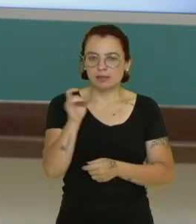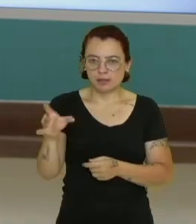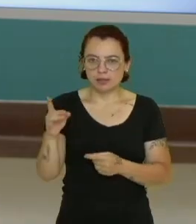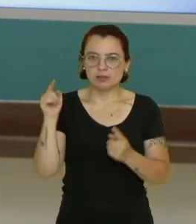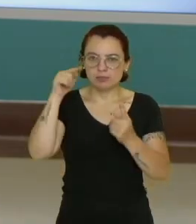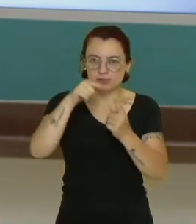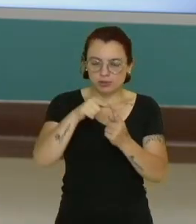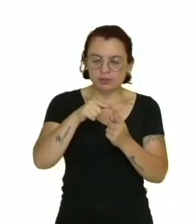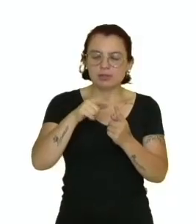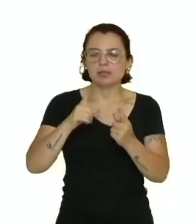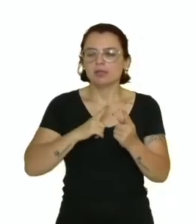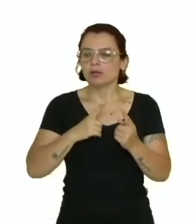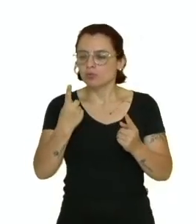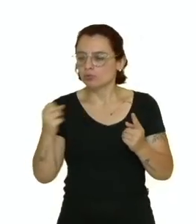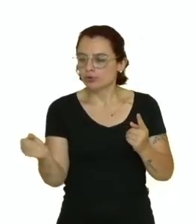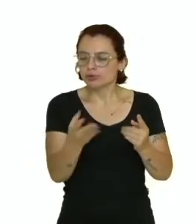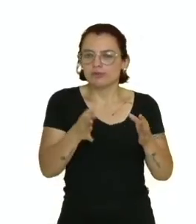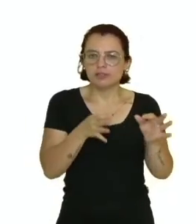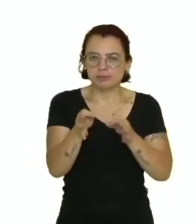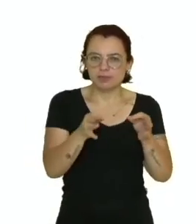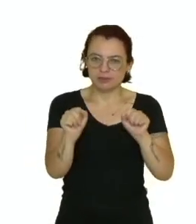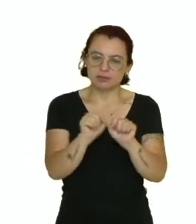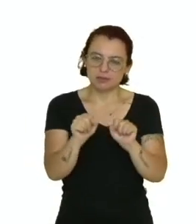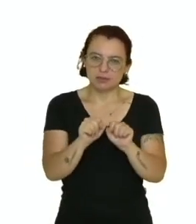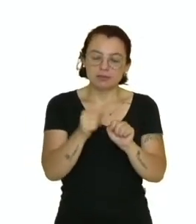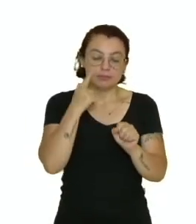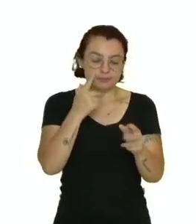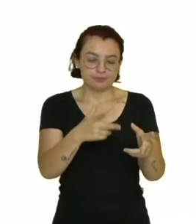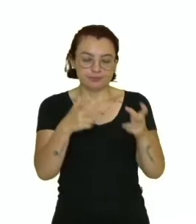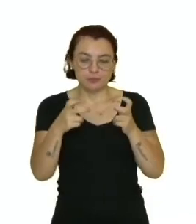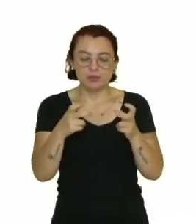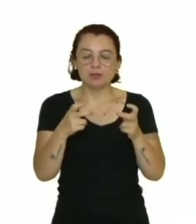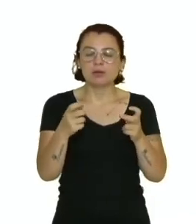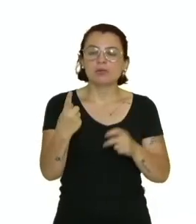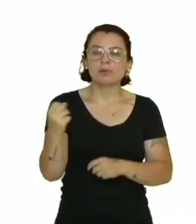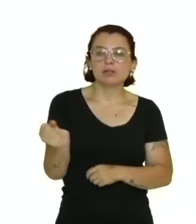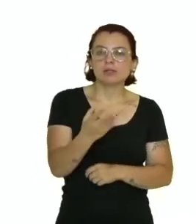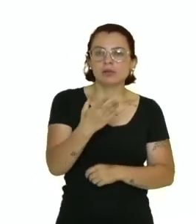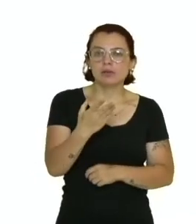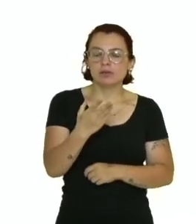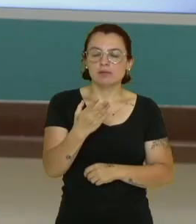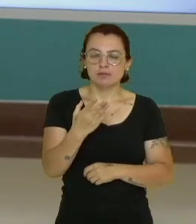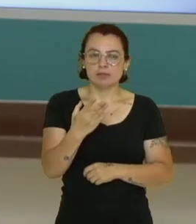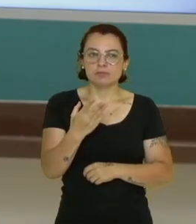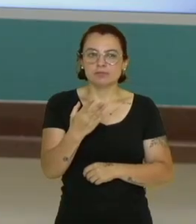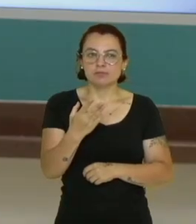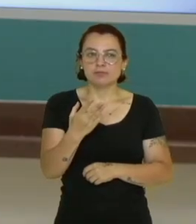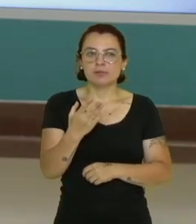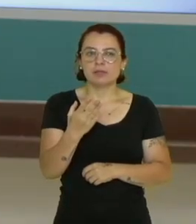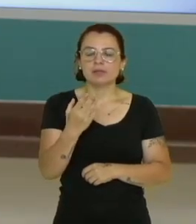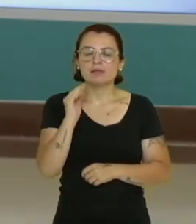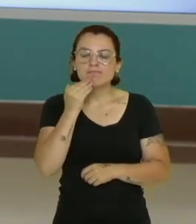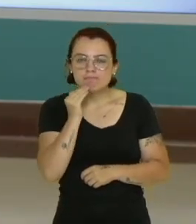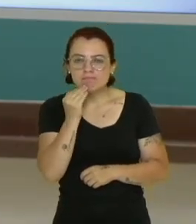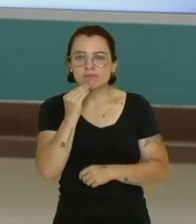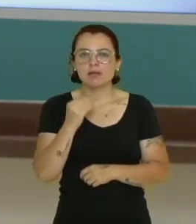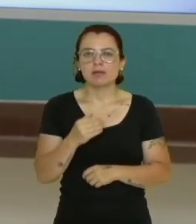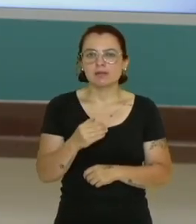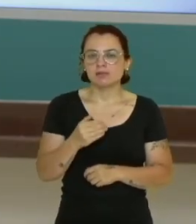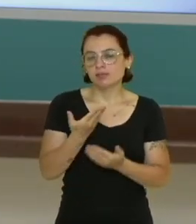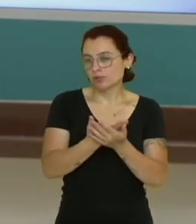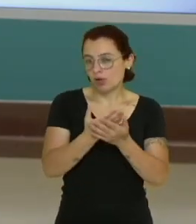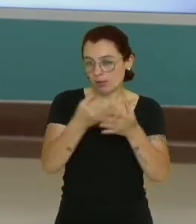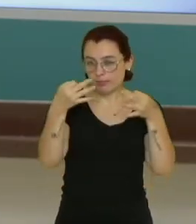novo plano de ação deve ser estabelecido, identificando novas prioridades e fragilidades a serem superadas. Escola perfeita